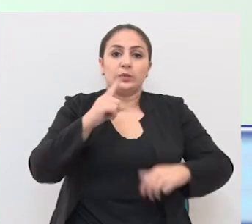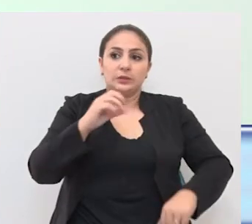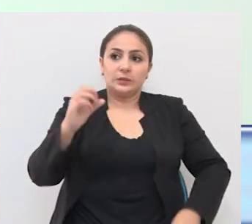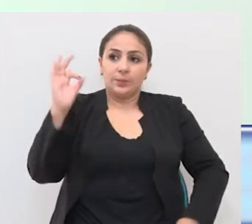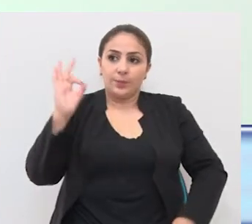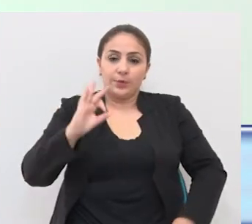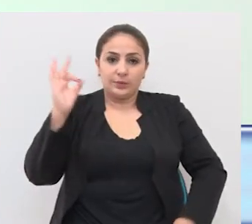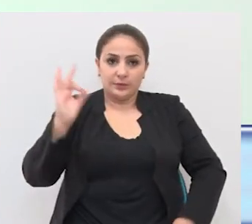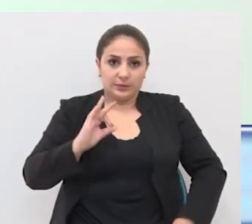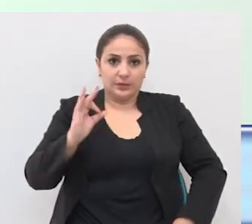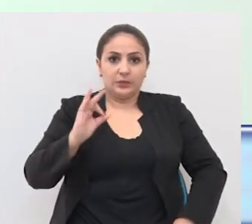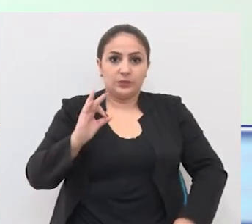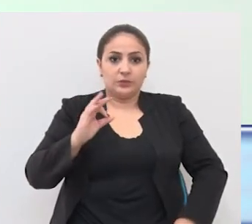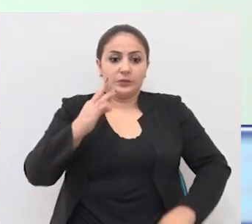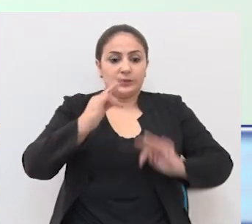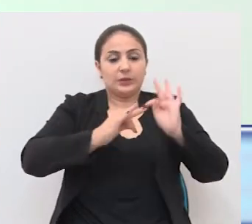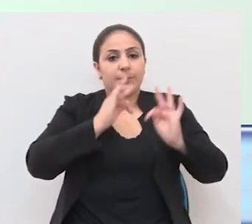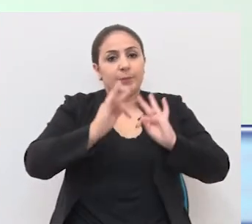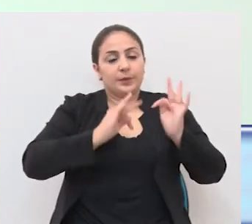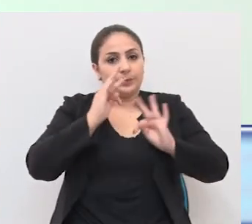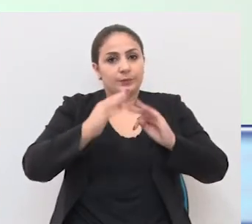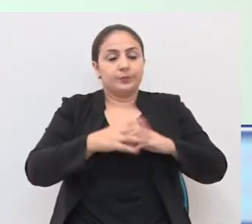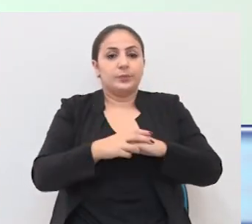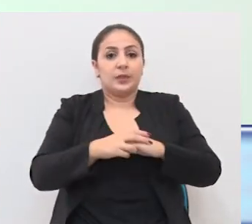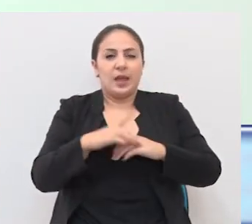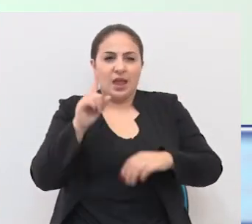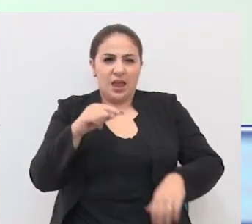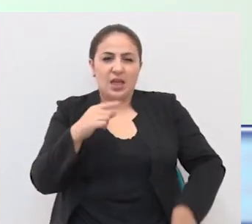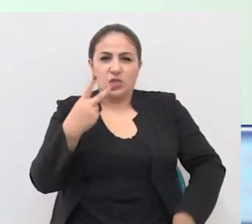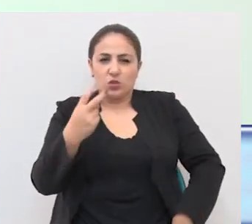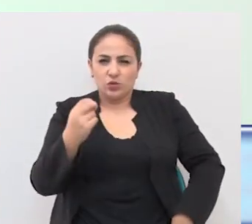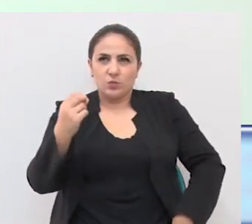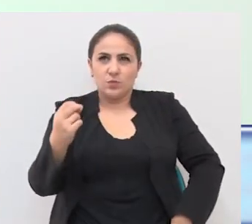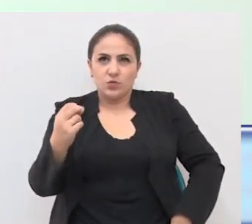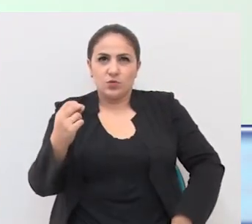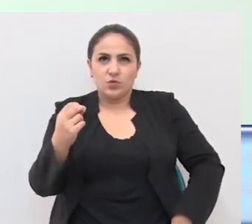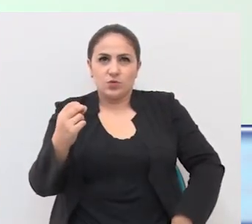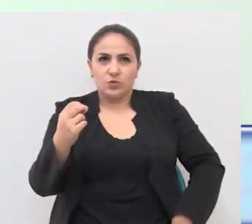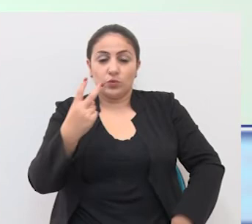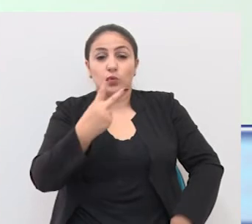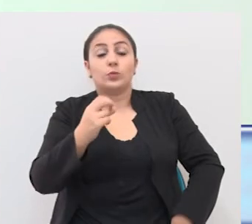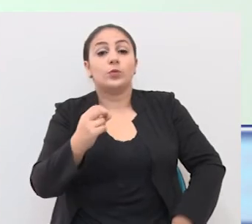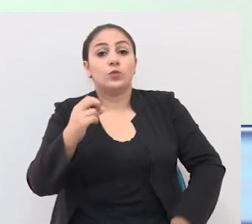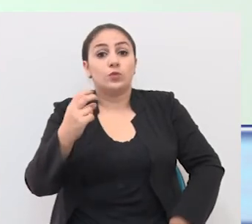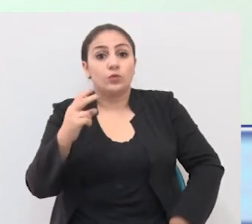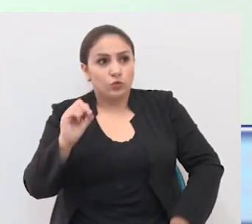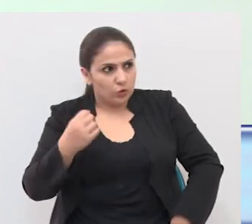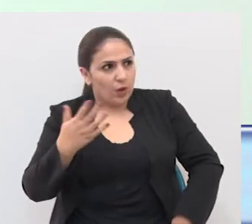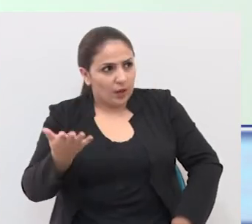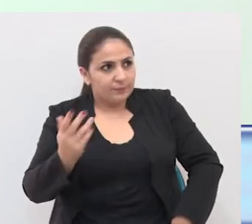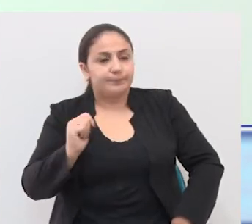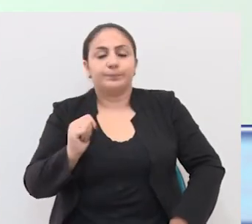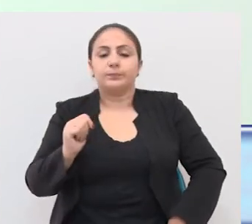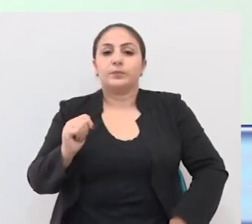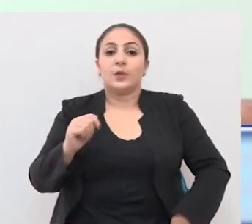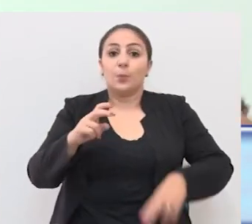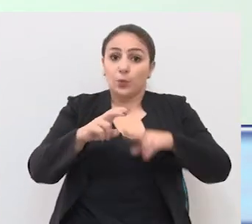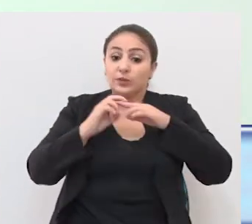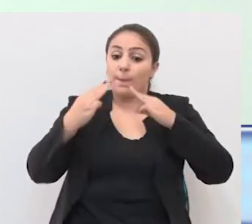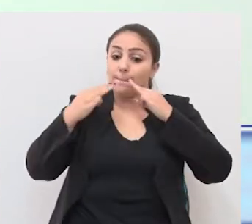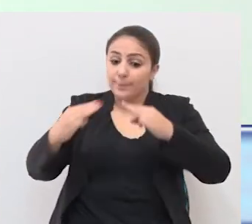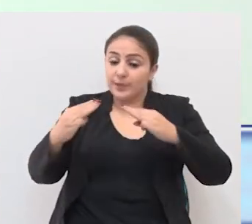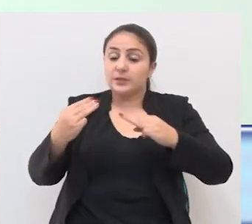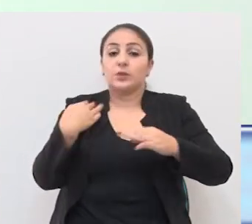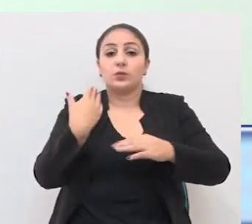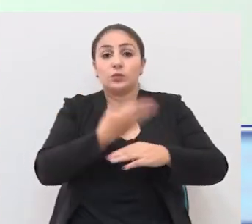% do tratamento de esgoto. Eu acho que é o 2023, se eu não me engano. 2028. Então, que é